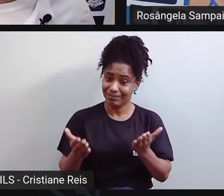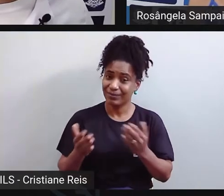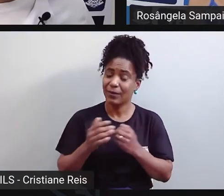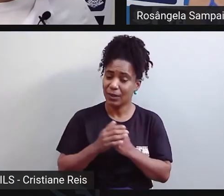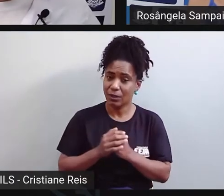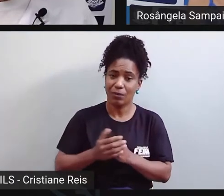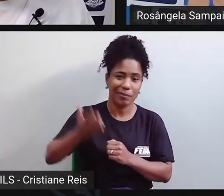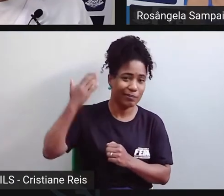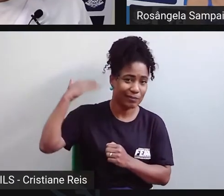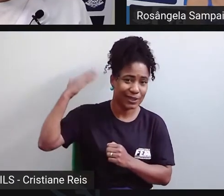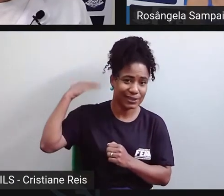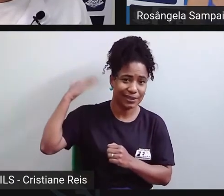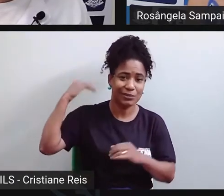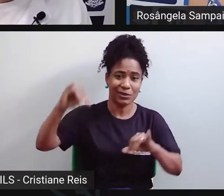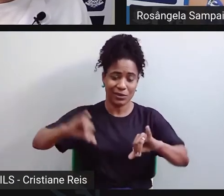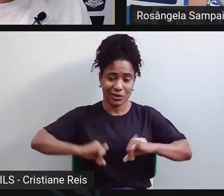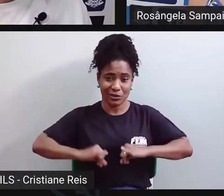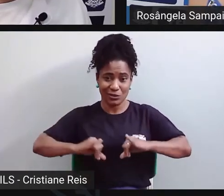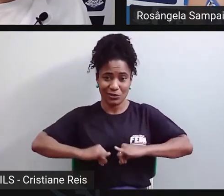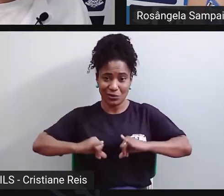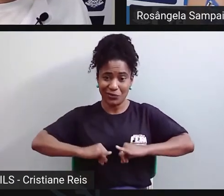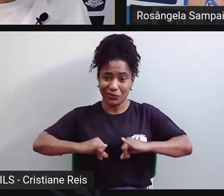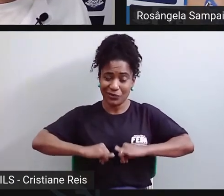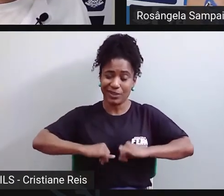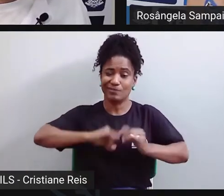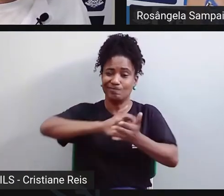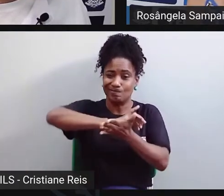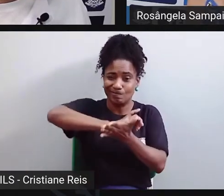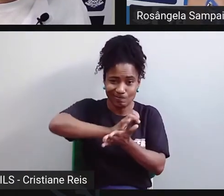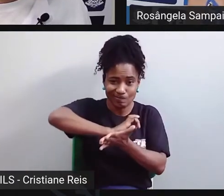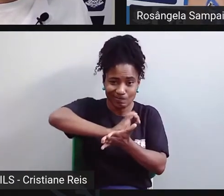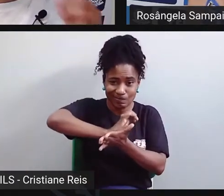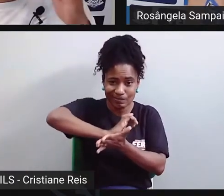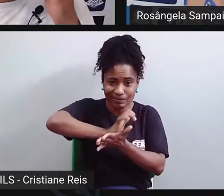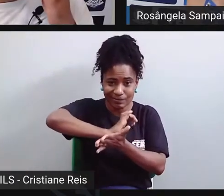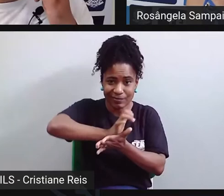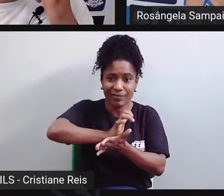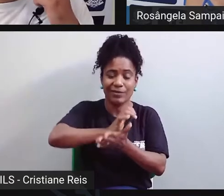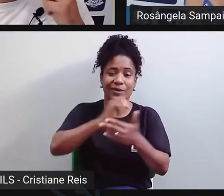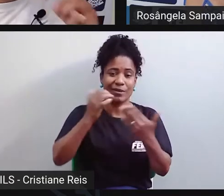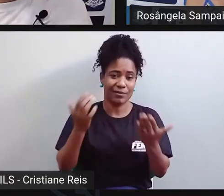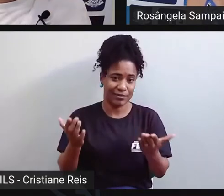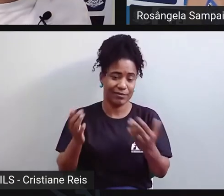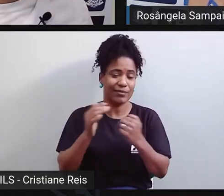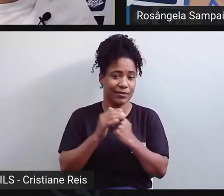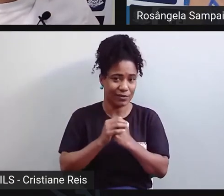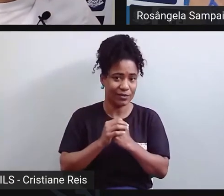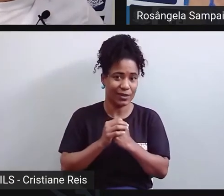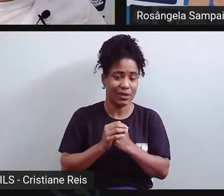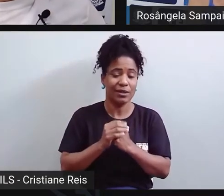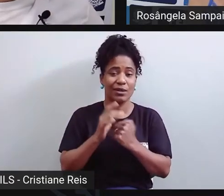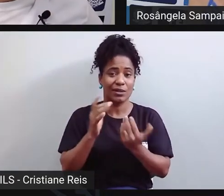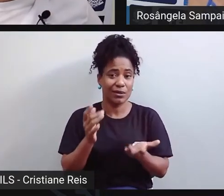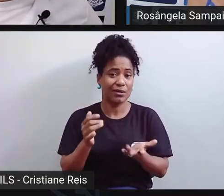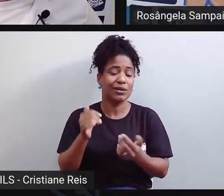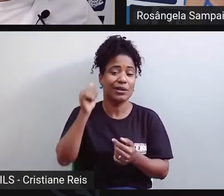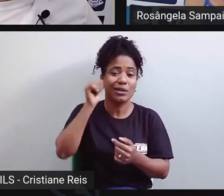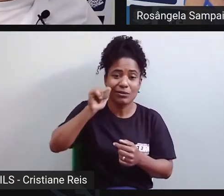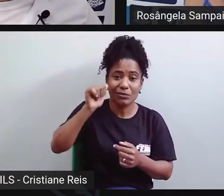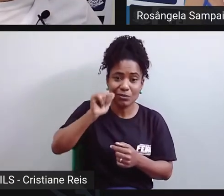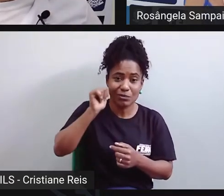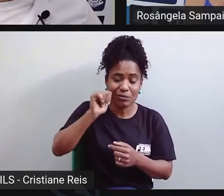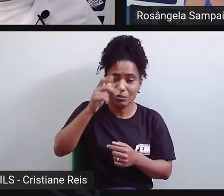desagradáveis de tratamento, onde nem sempre estava nesse hospital só pessoas que tinham